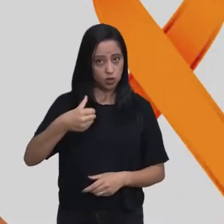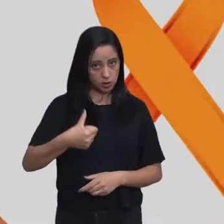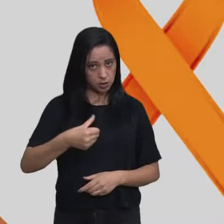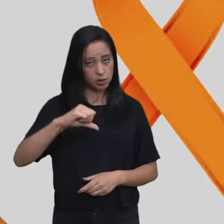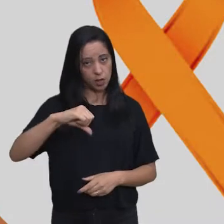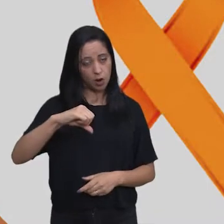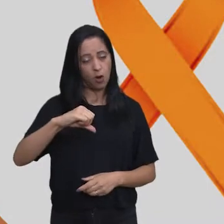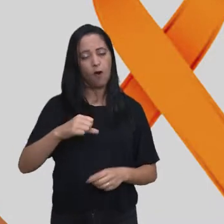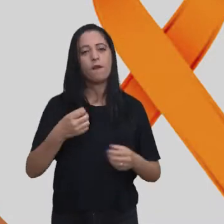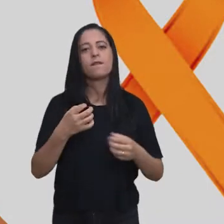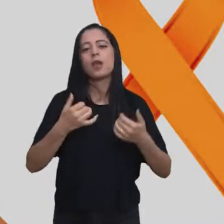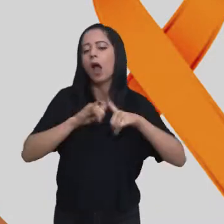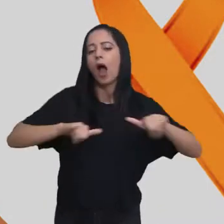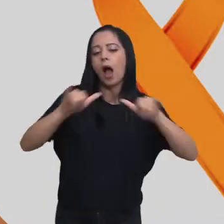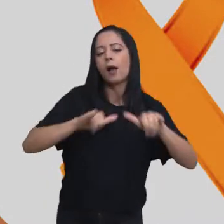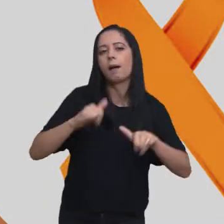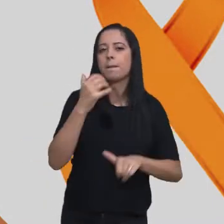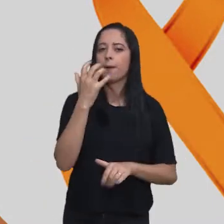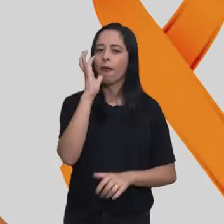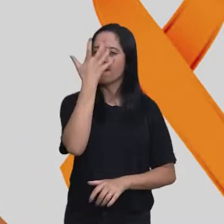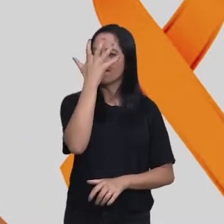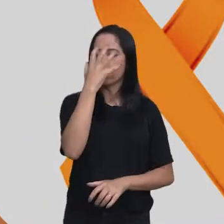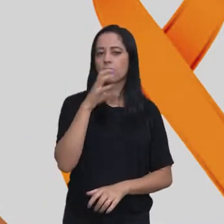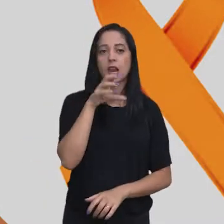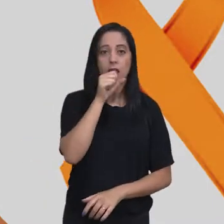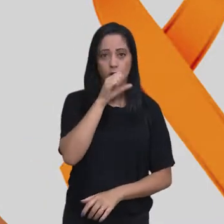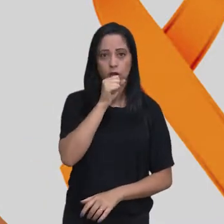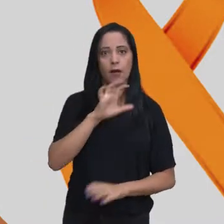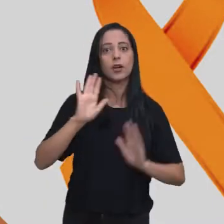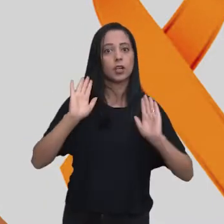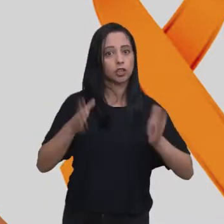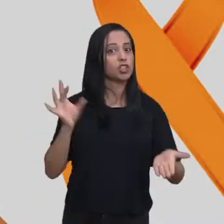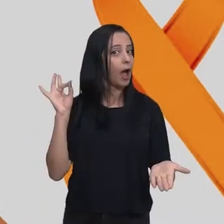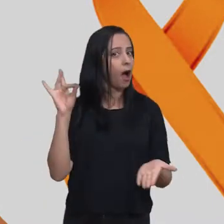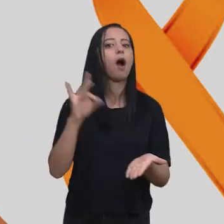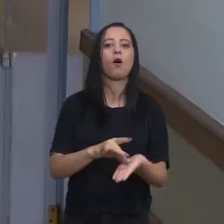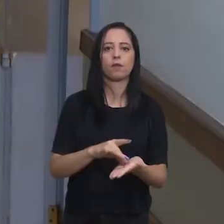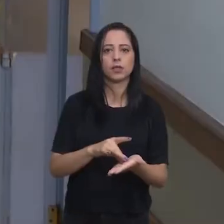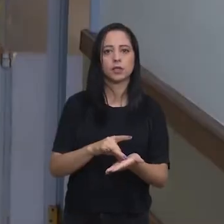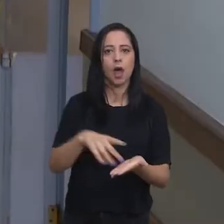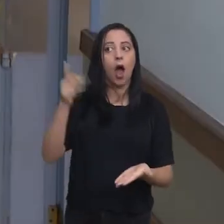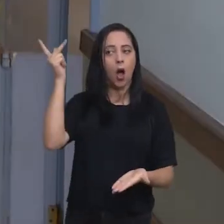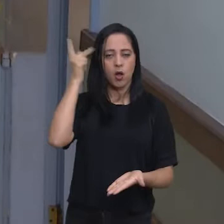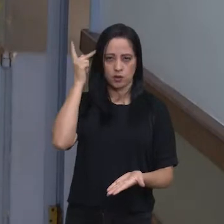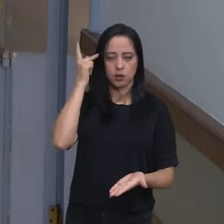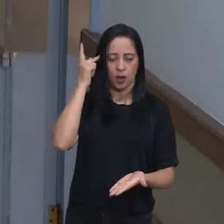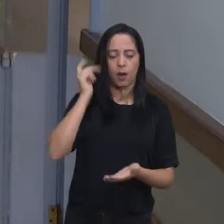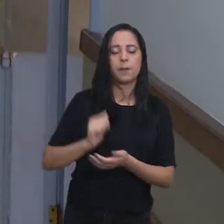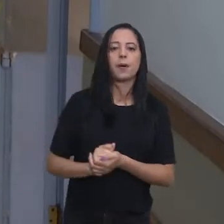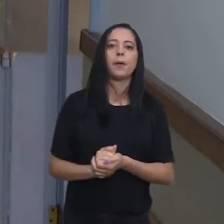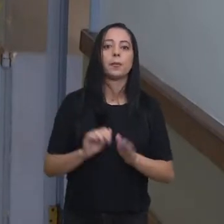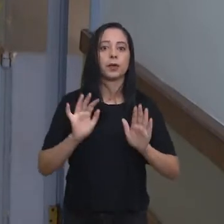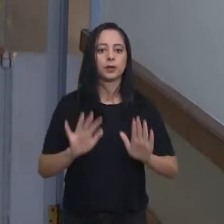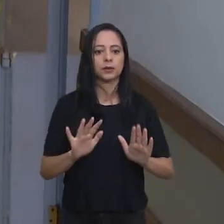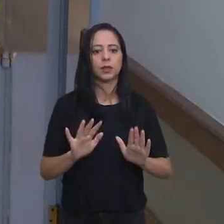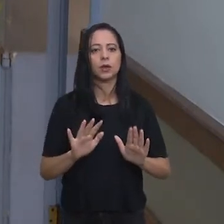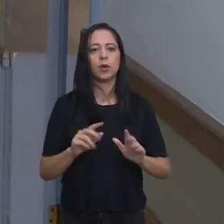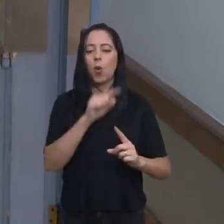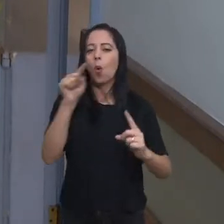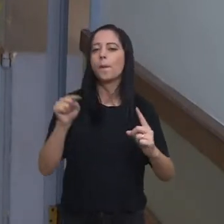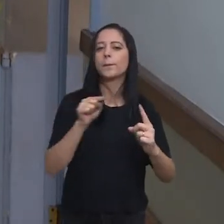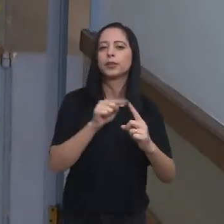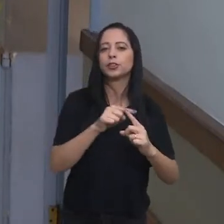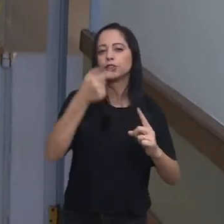campanha Fevereiro Laranja está oficialmente no calendário do Estado de São Paulo. E esta medida visa conscientizar as